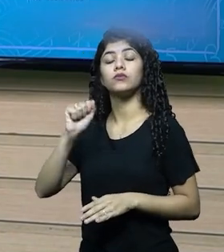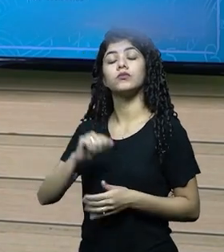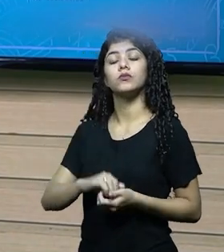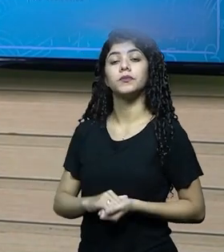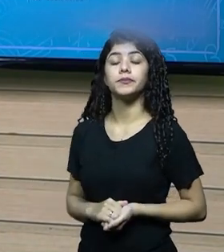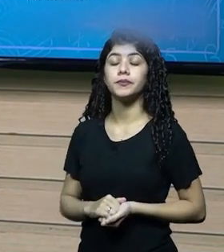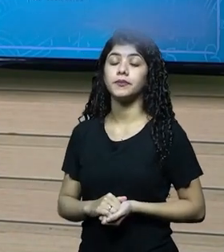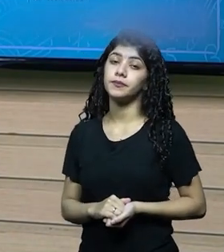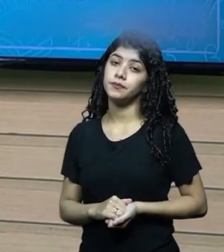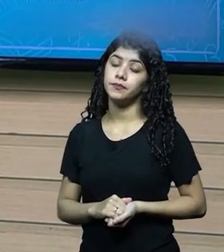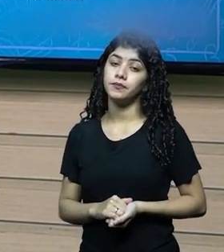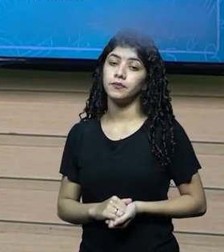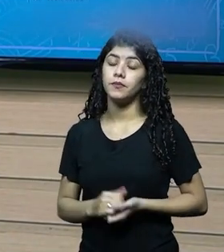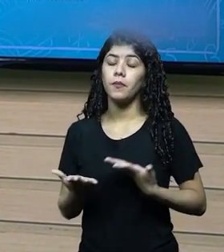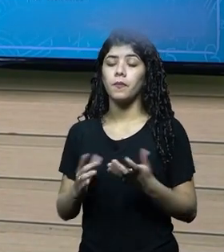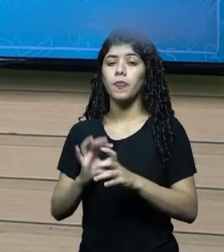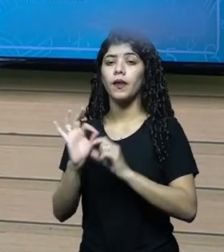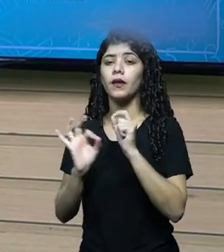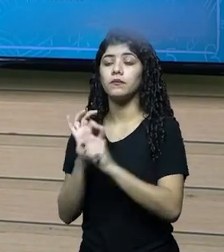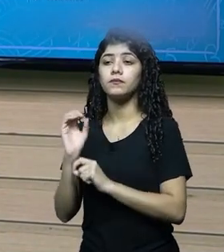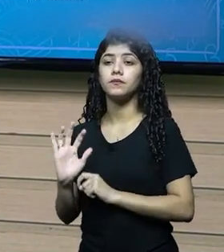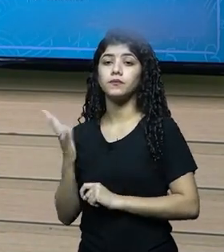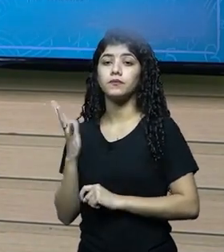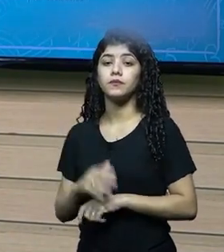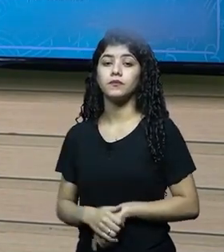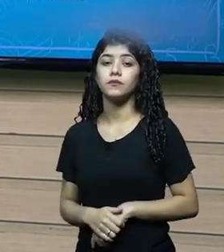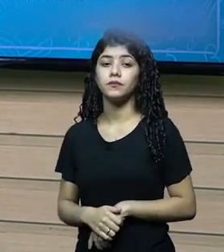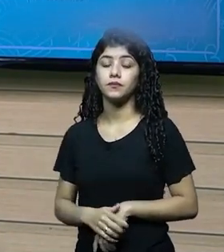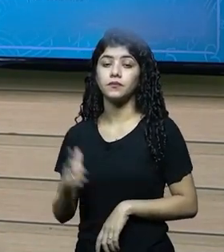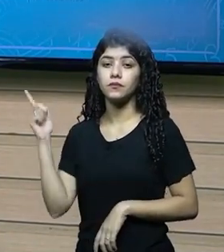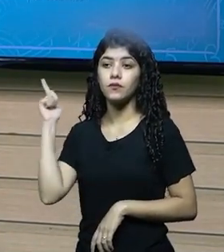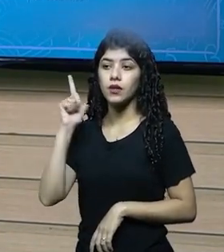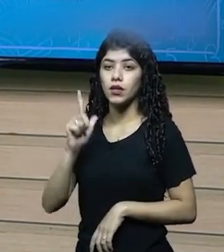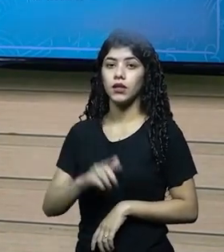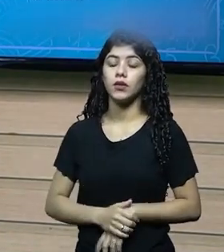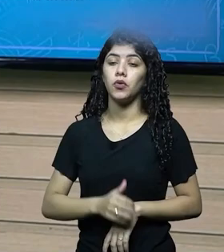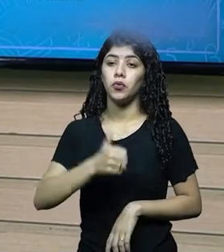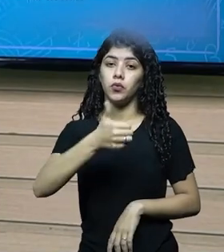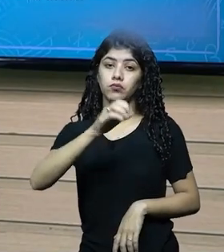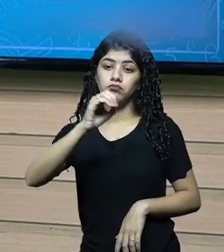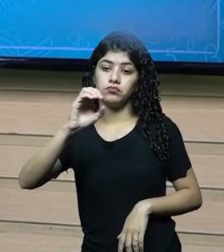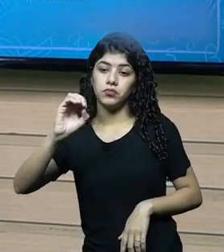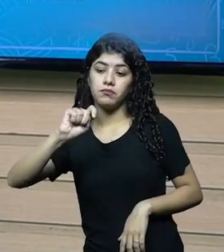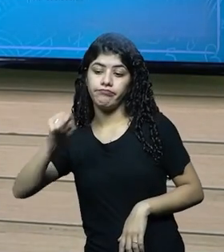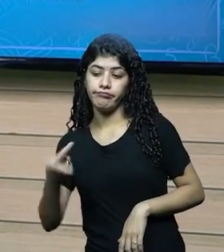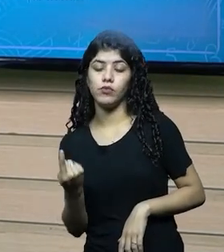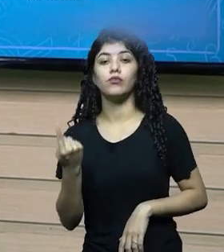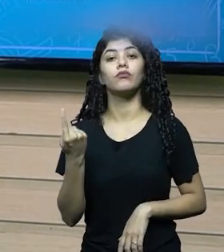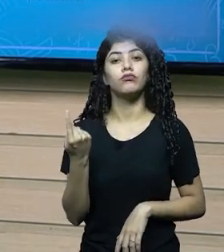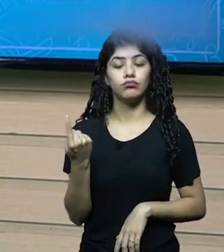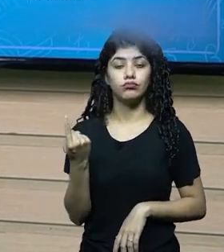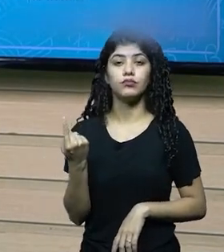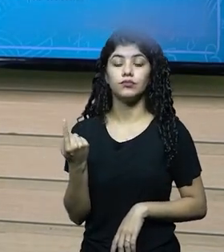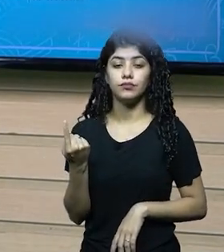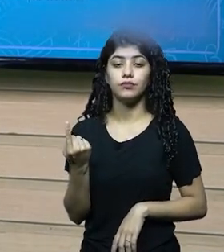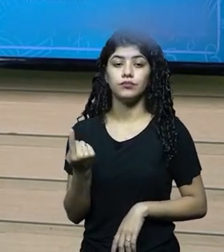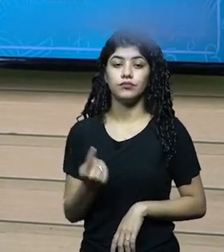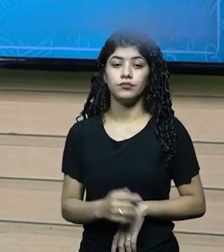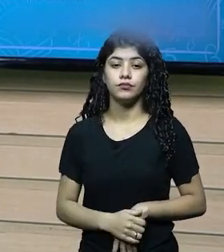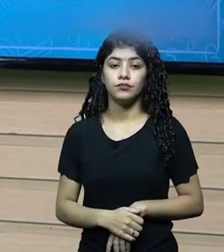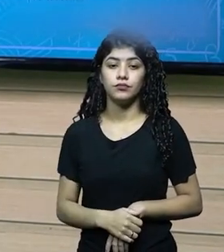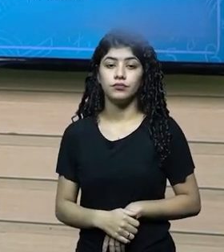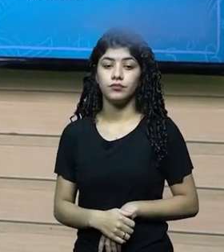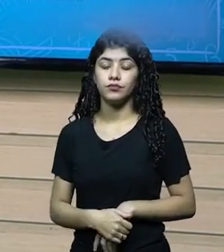de soja. Então, o ela fez? Ela conseguiu lá 100 mil reais, tirou lá a dúvida da sua conta bancária, ou então,